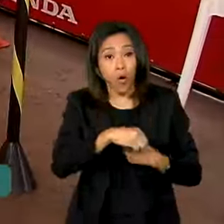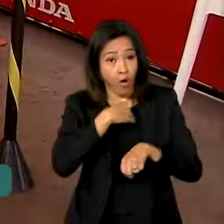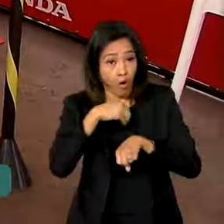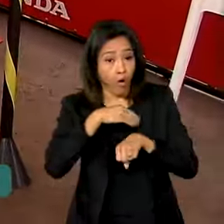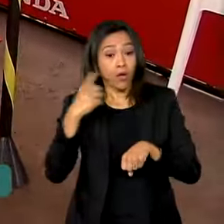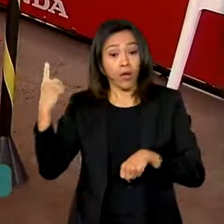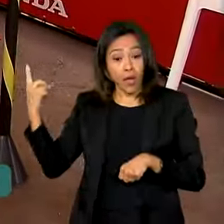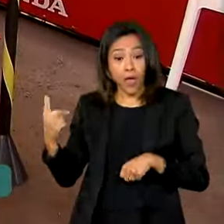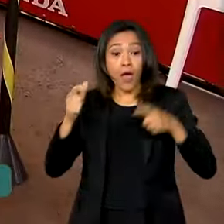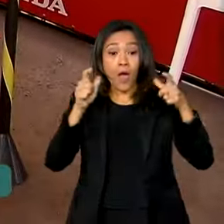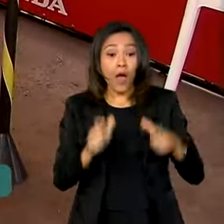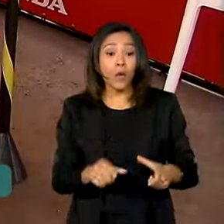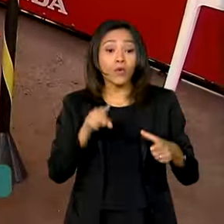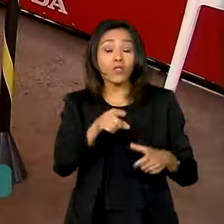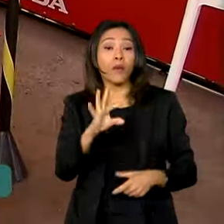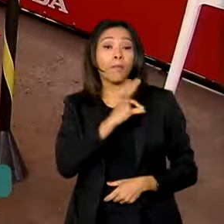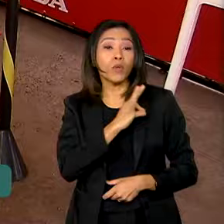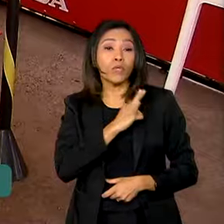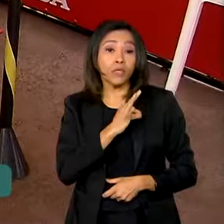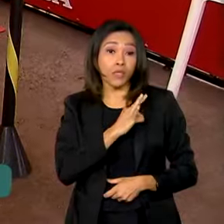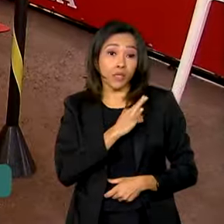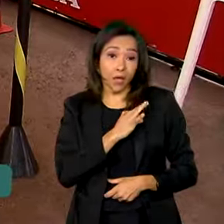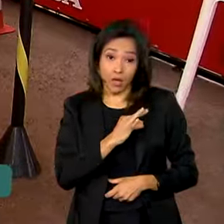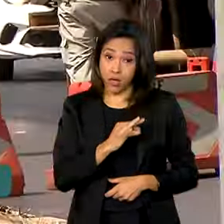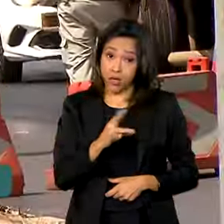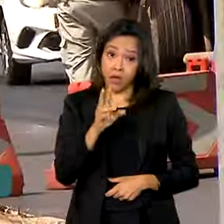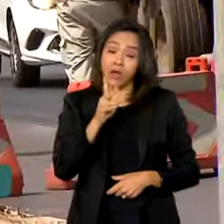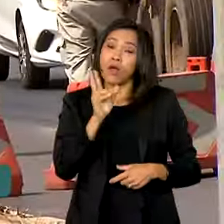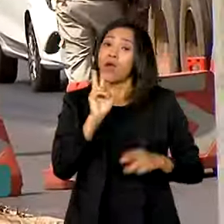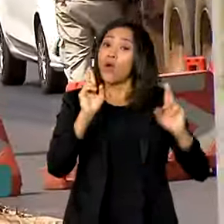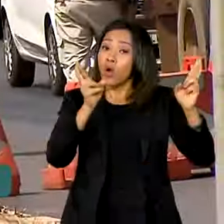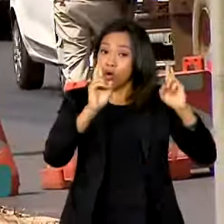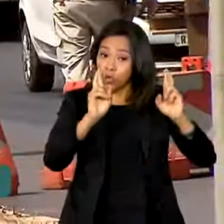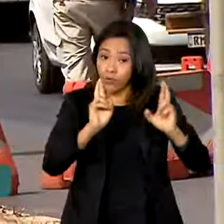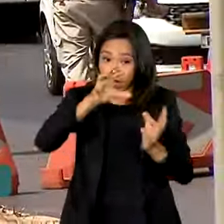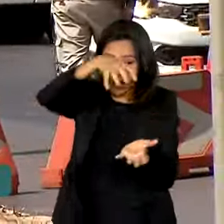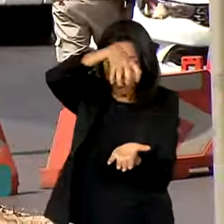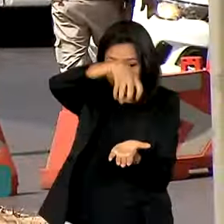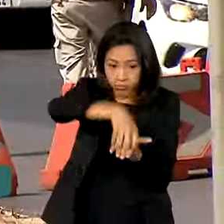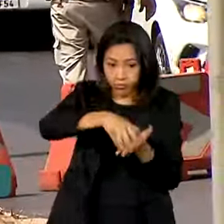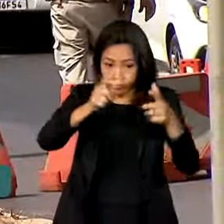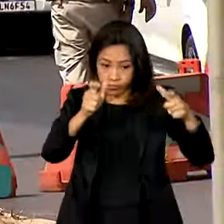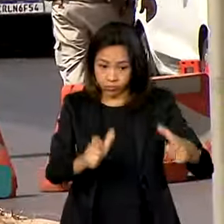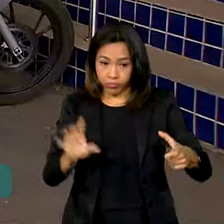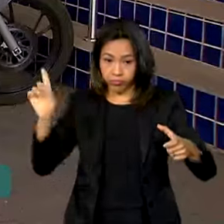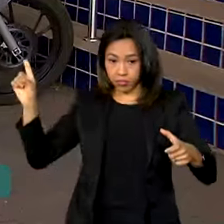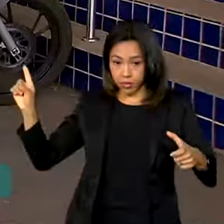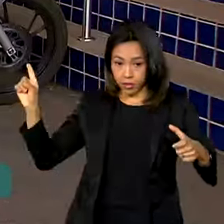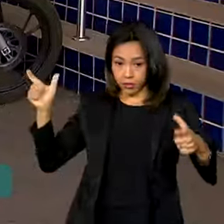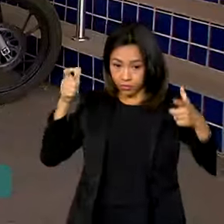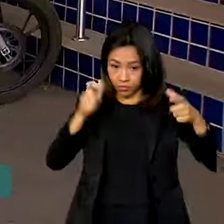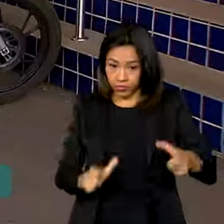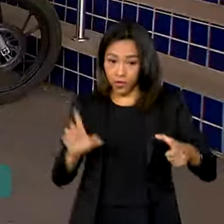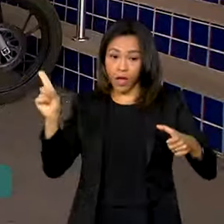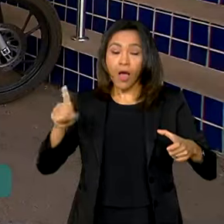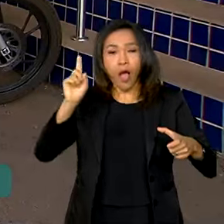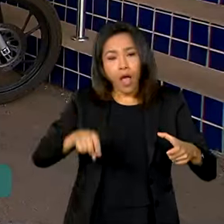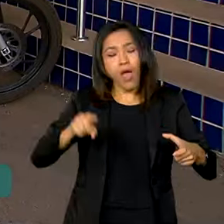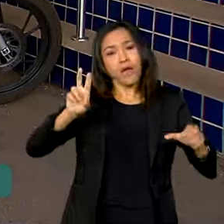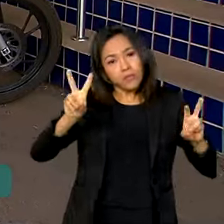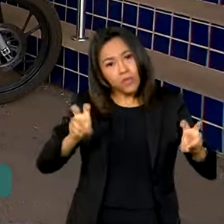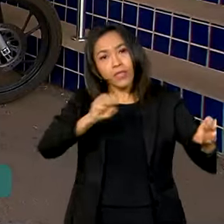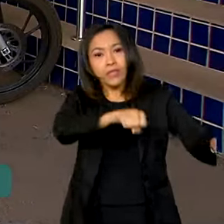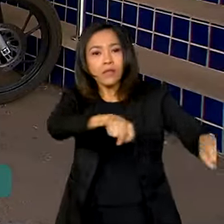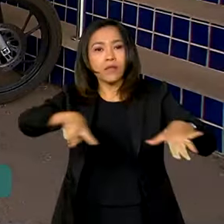posto da Polícia Rodoviária Federal no Distrito Federal, na BR-040, e faz parte da Semana Nacional de